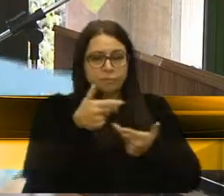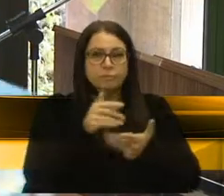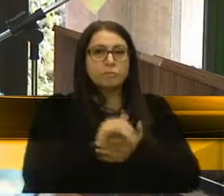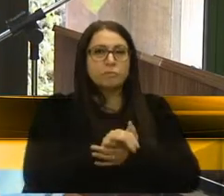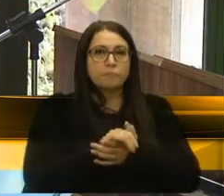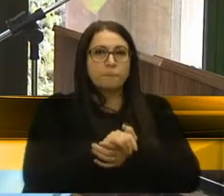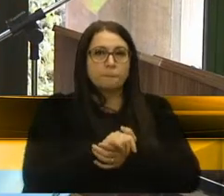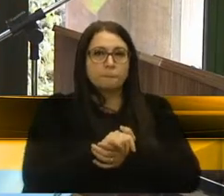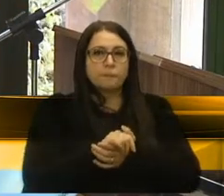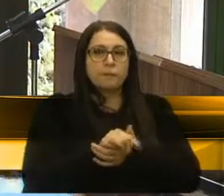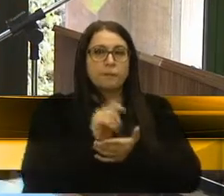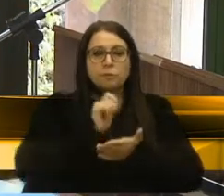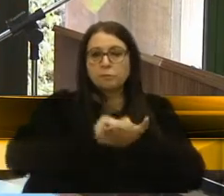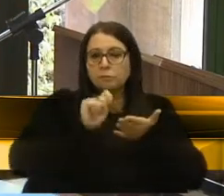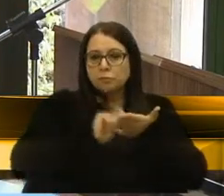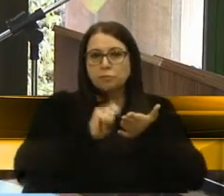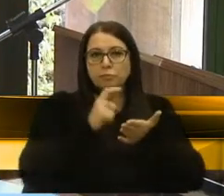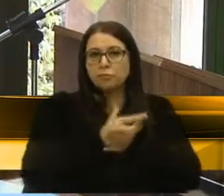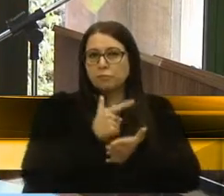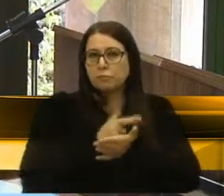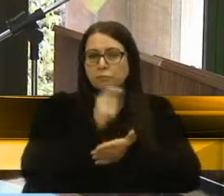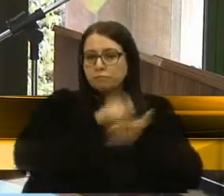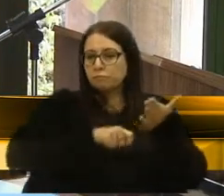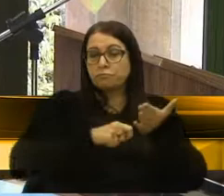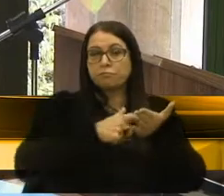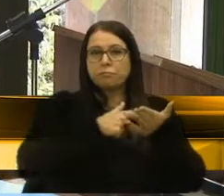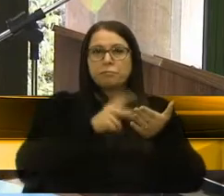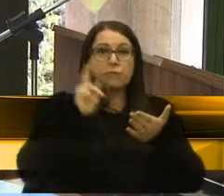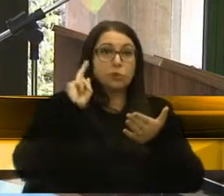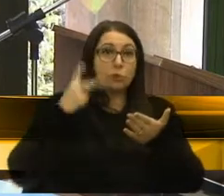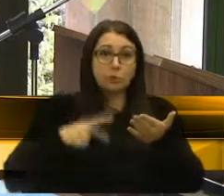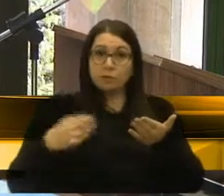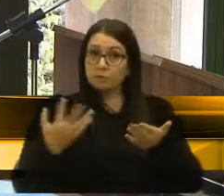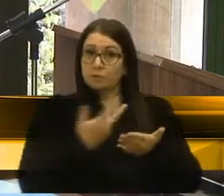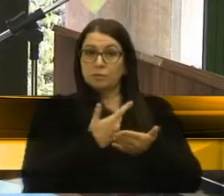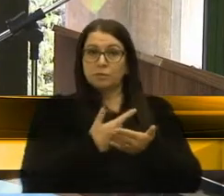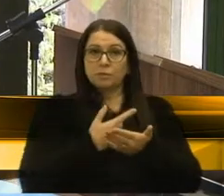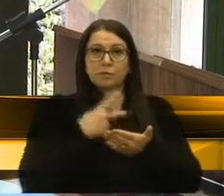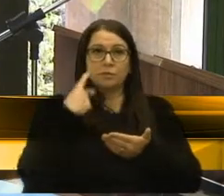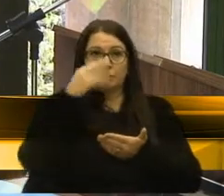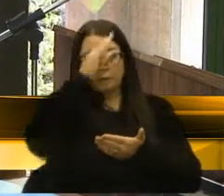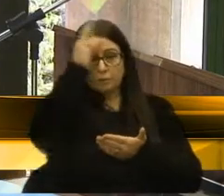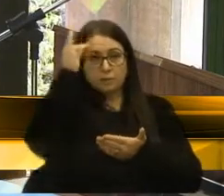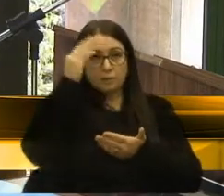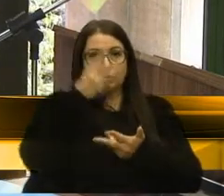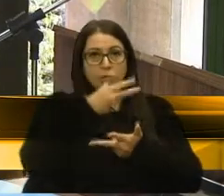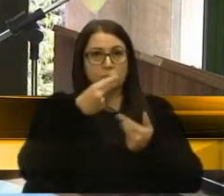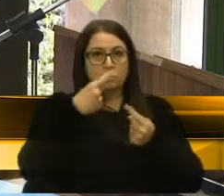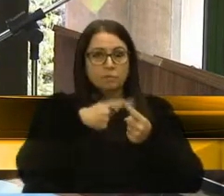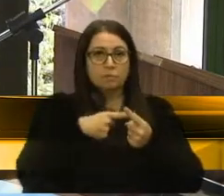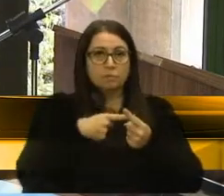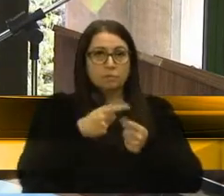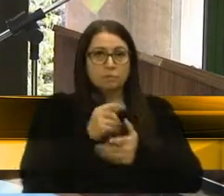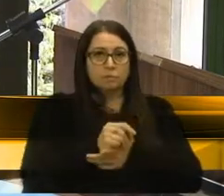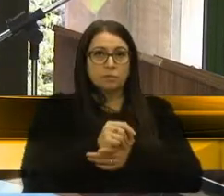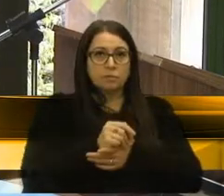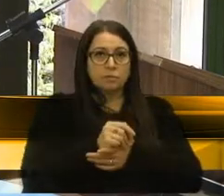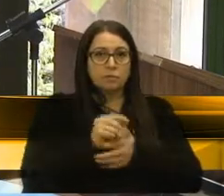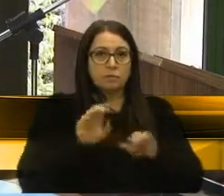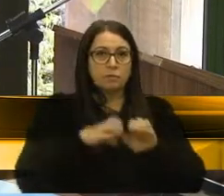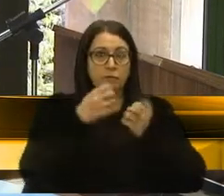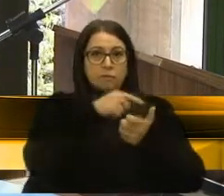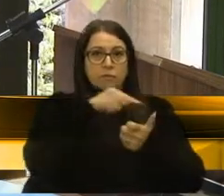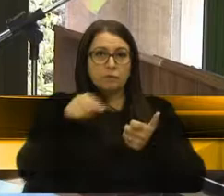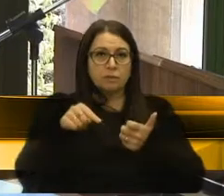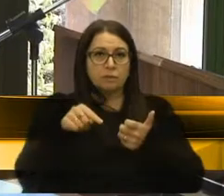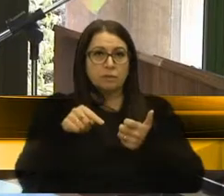é um escritor, um jornalista reconhecido, e, pelo doutor Igor, várias vezes, em vários eventos aqui,